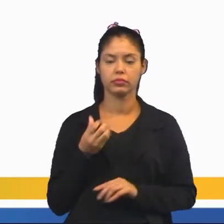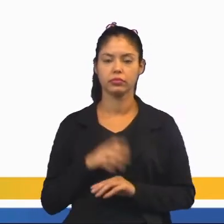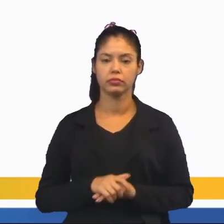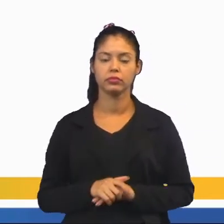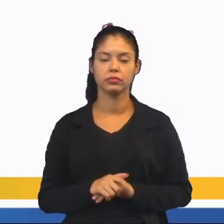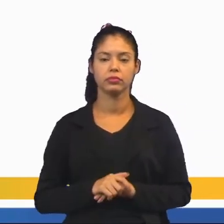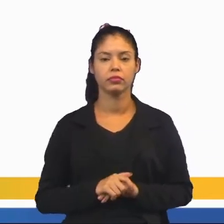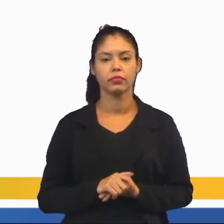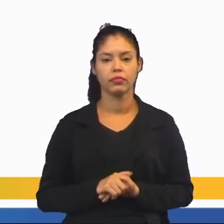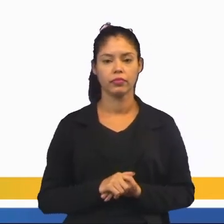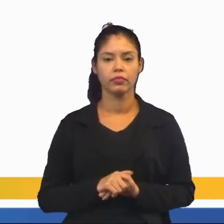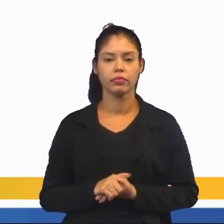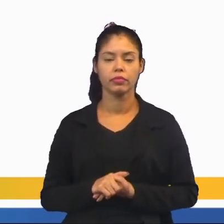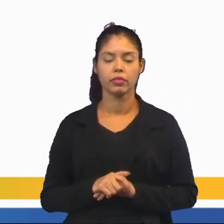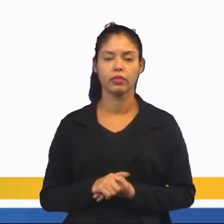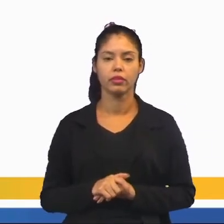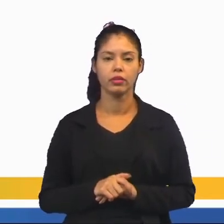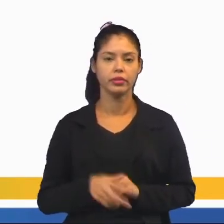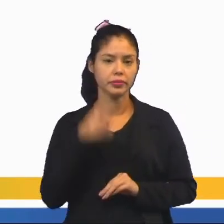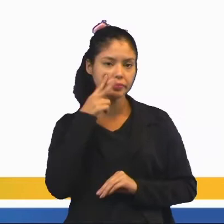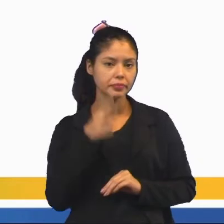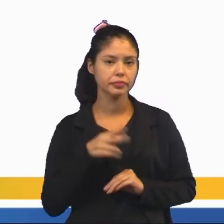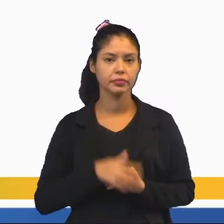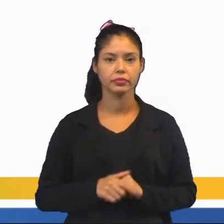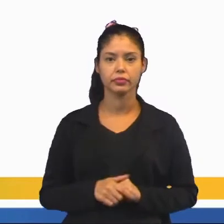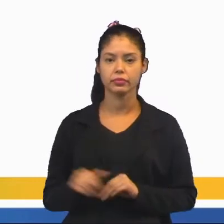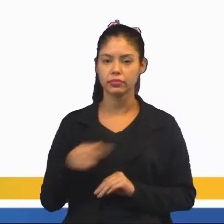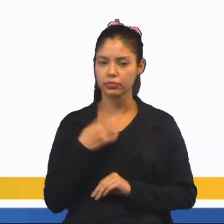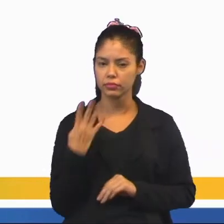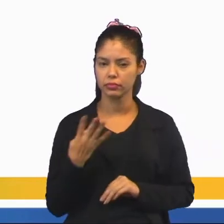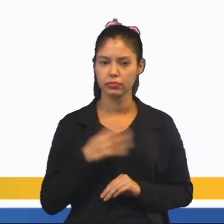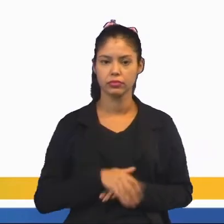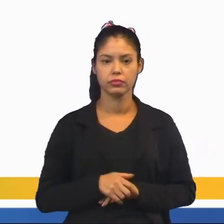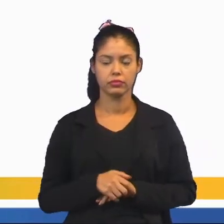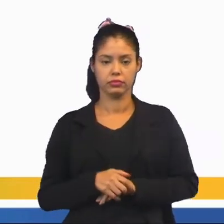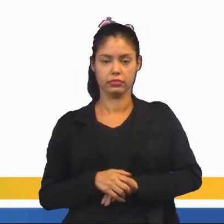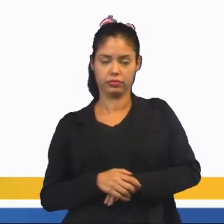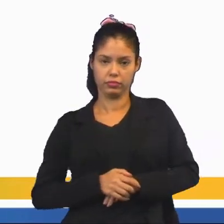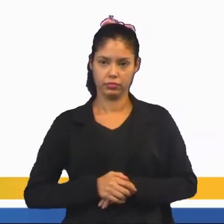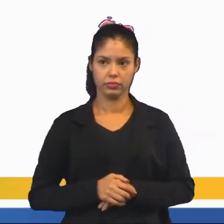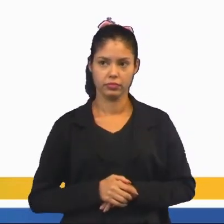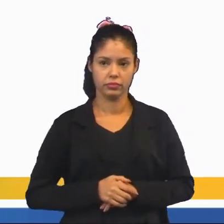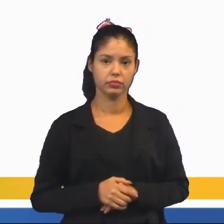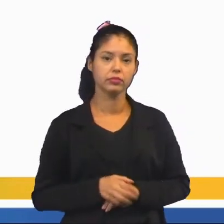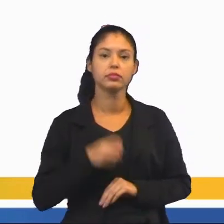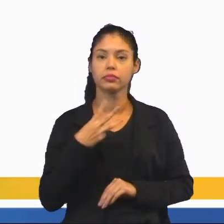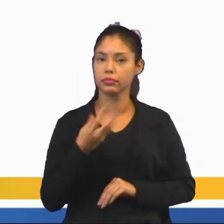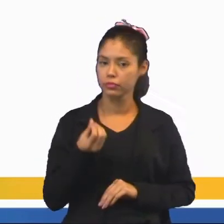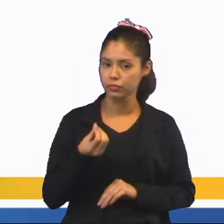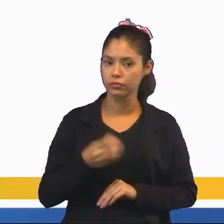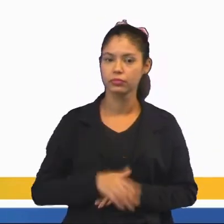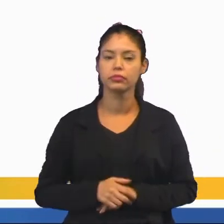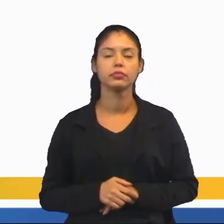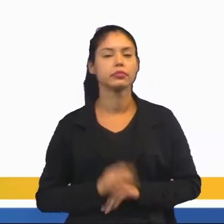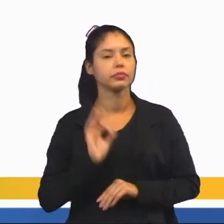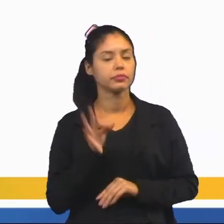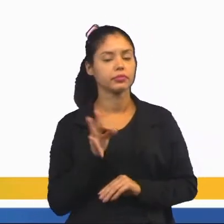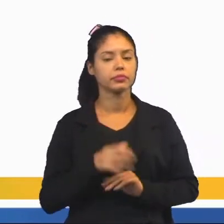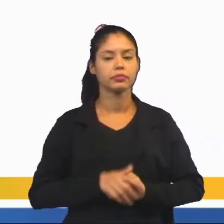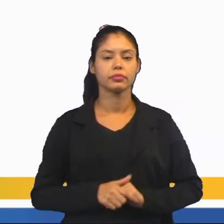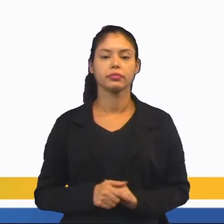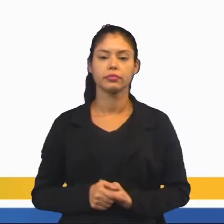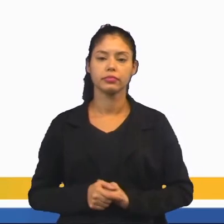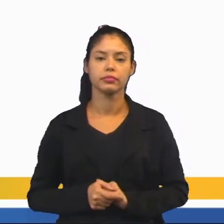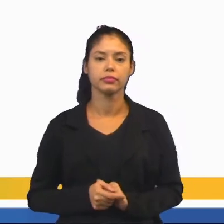números que tem. Viram só? Quantas chances eu for contar aqui? Quantos vão dar? 36, não é isso?